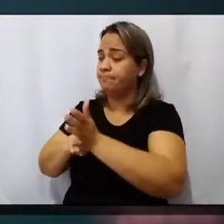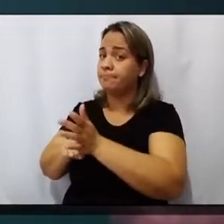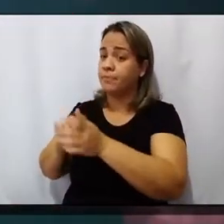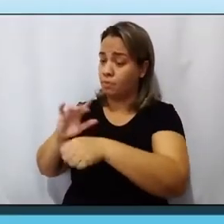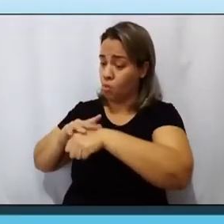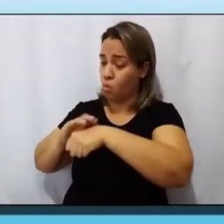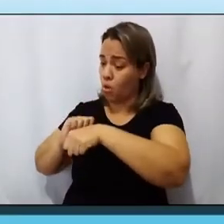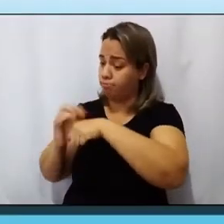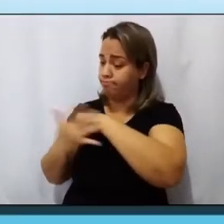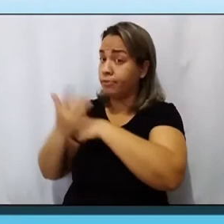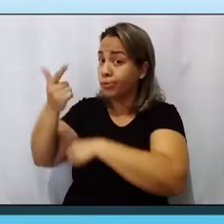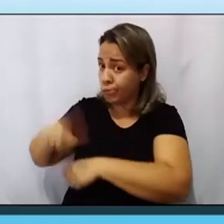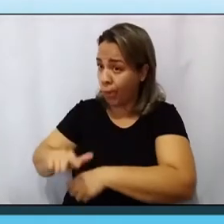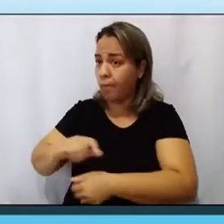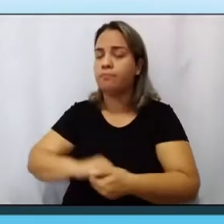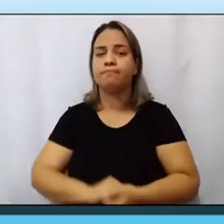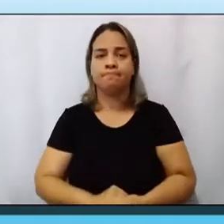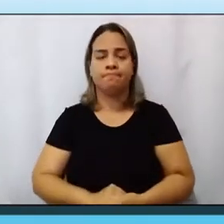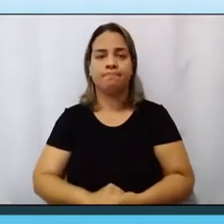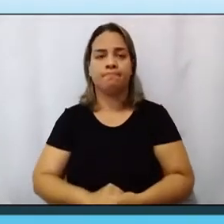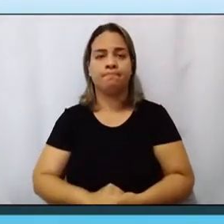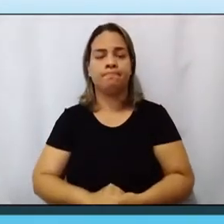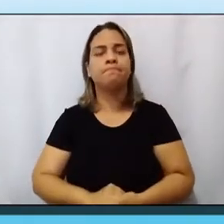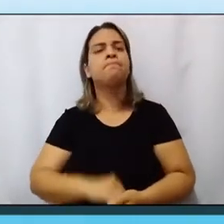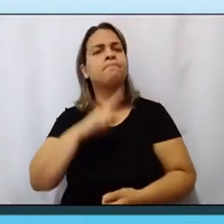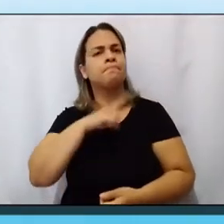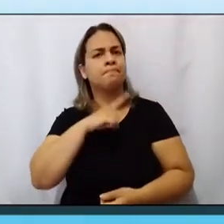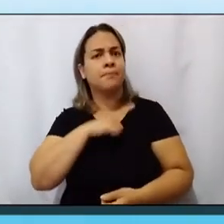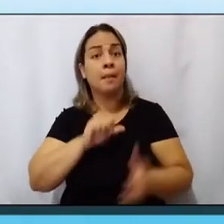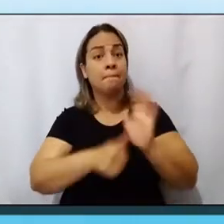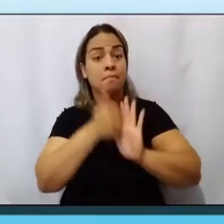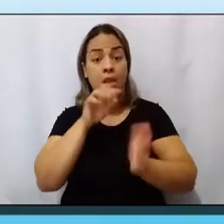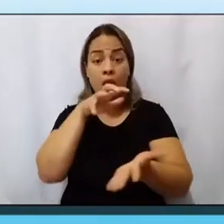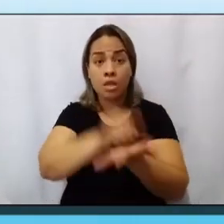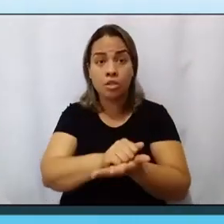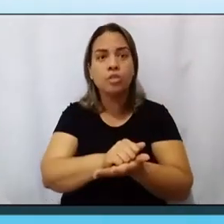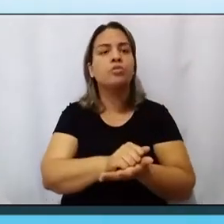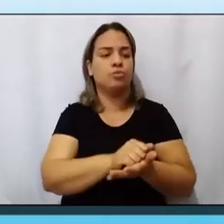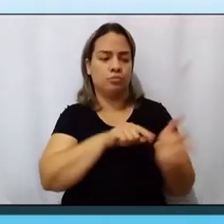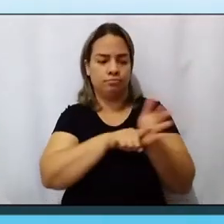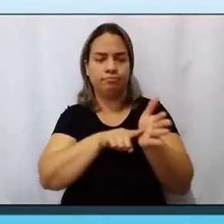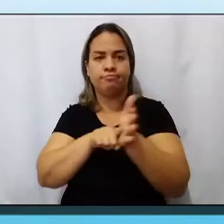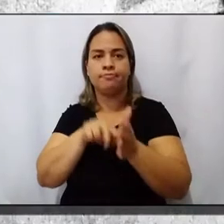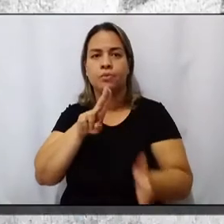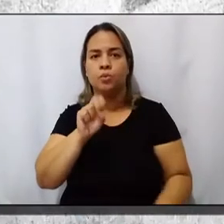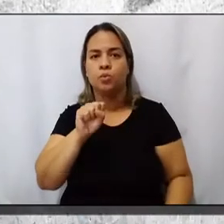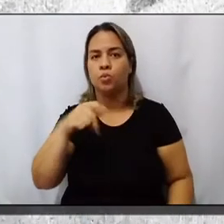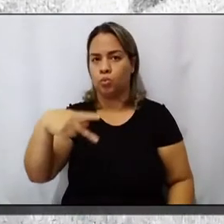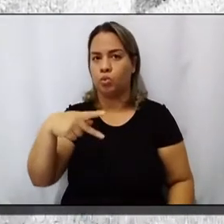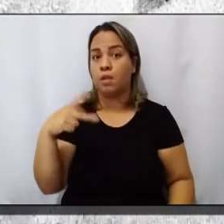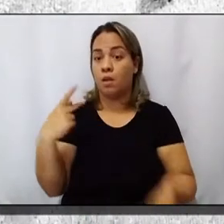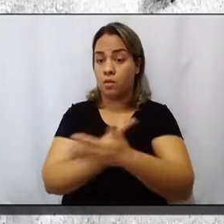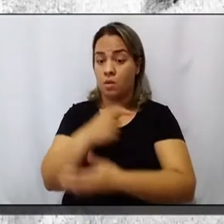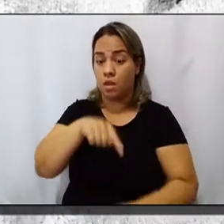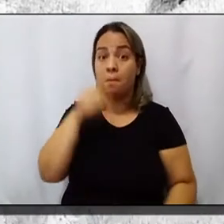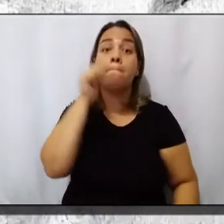O primeiro caso de reinfecção no Brasil, segundo um estudo realizado por pesquisadores da USP, aconteceu